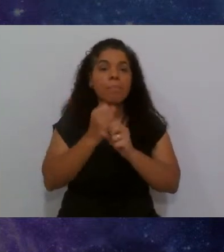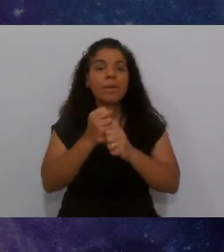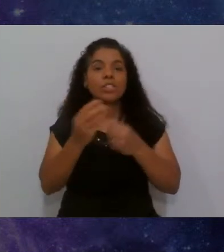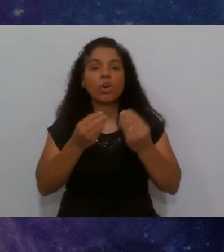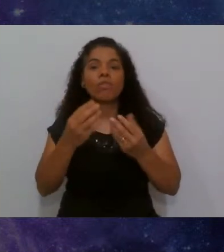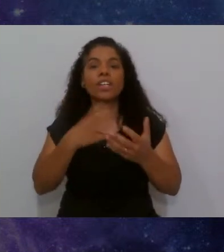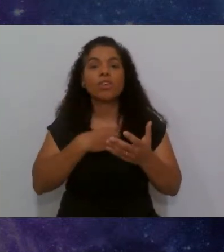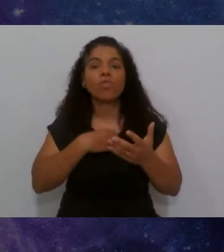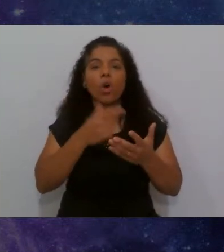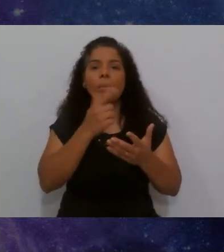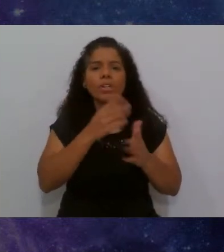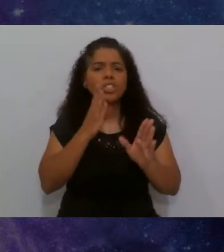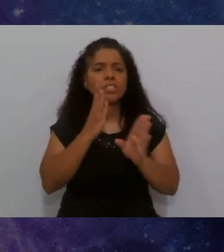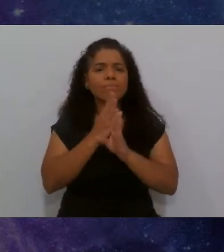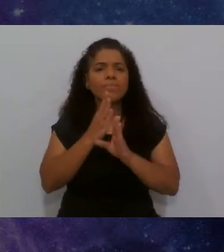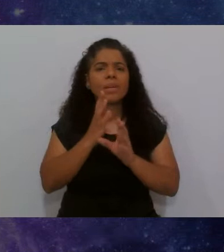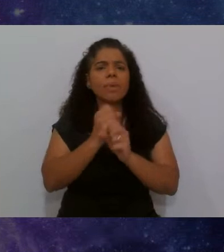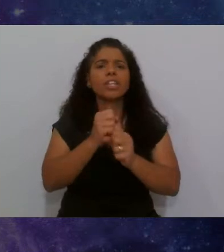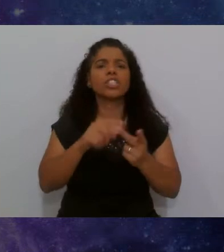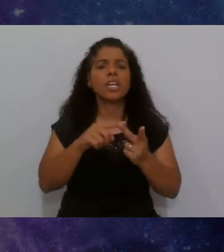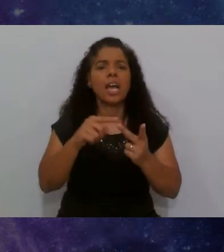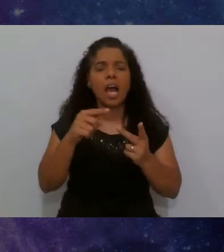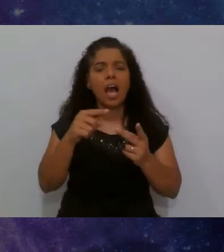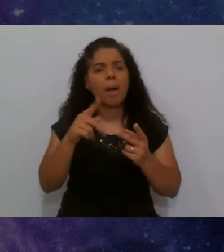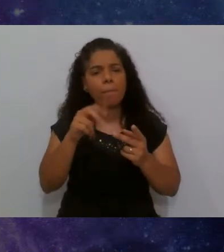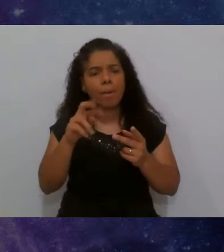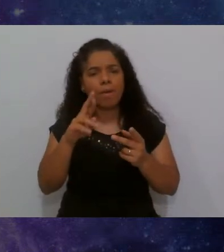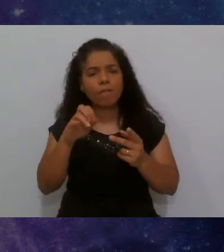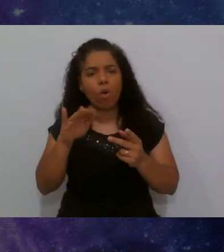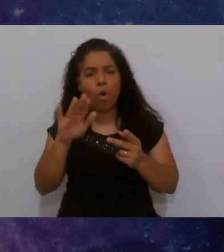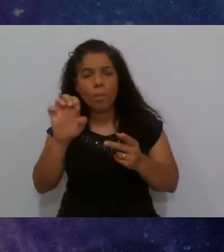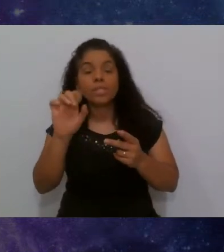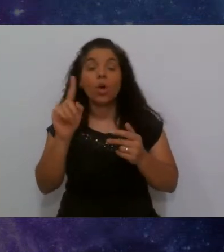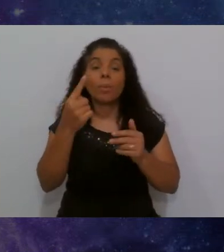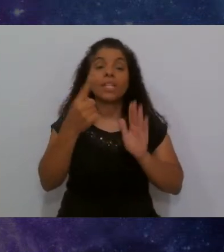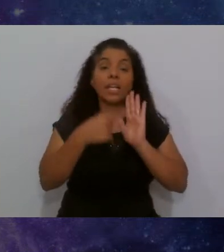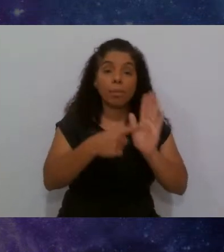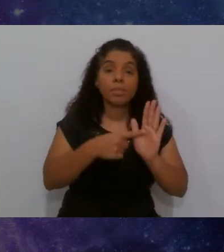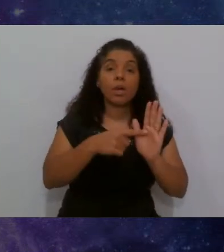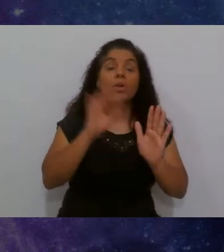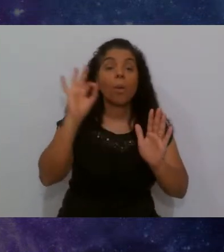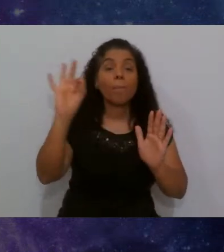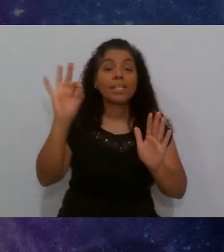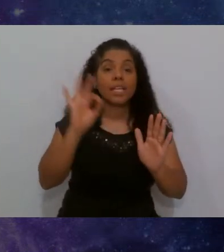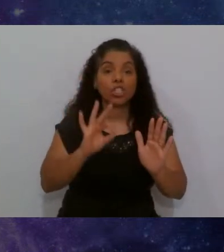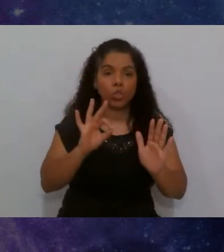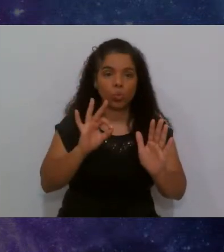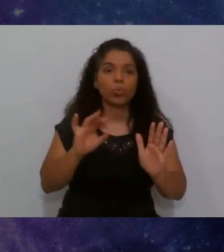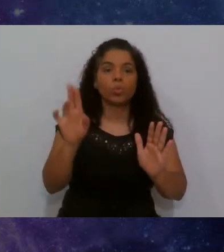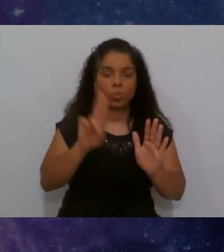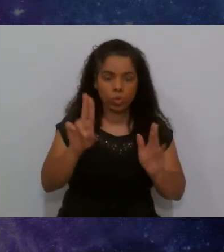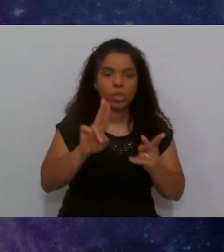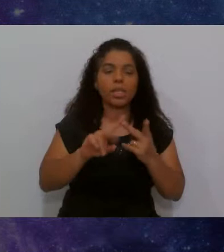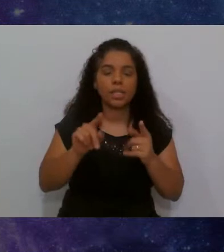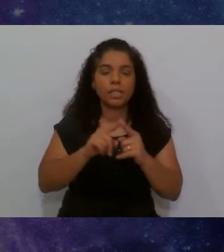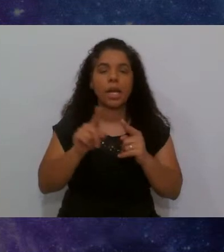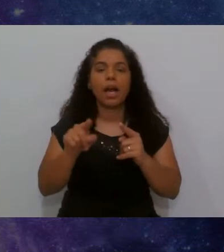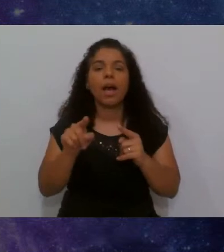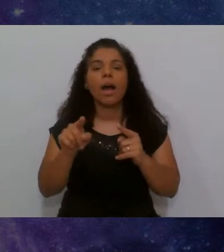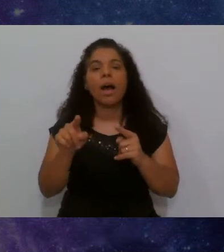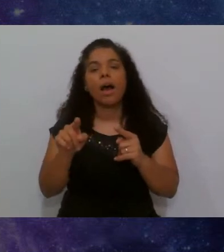formas de medir a performance uma delas que foi a que eu apresentei que é o passing kill que ele utiliza a